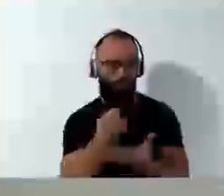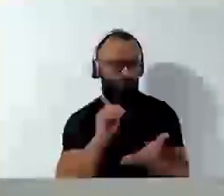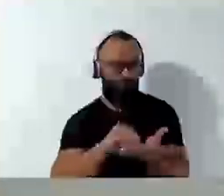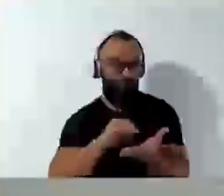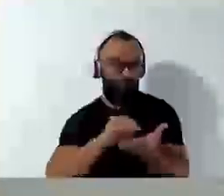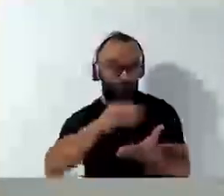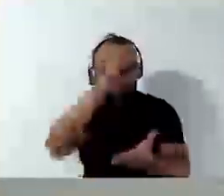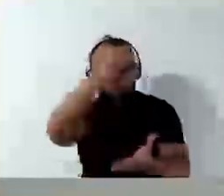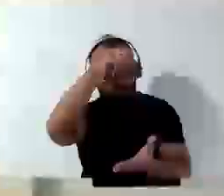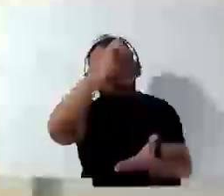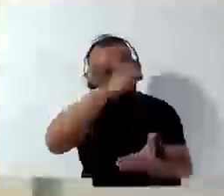Obrigado a todos. Boa noite.